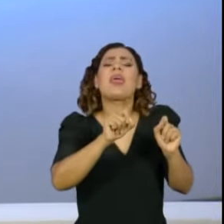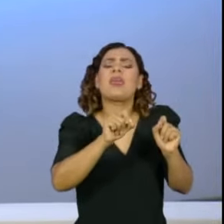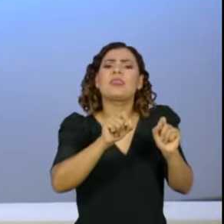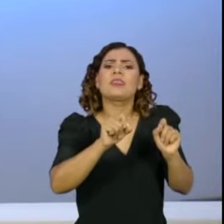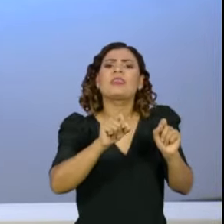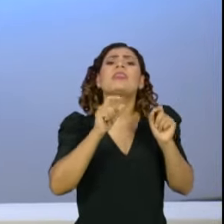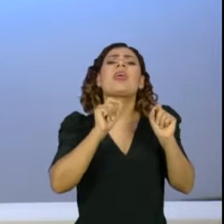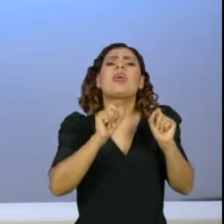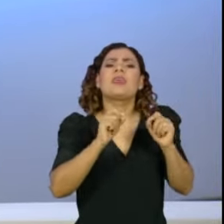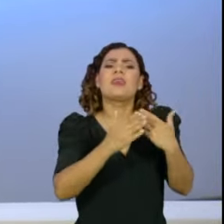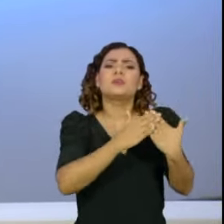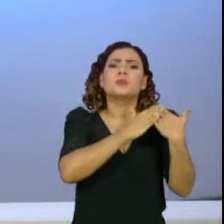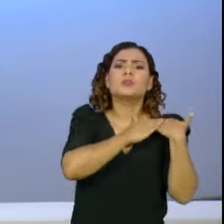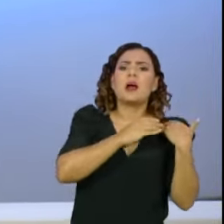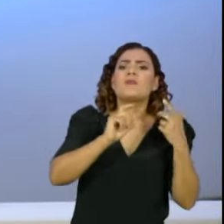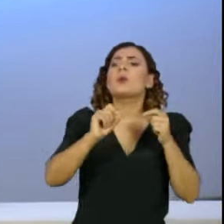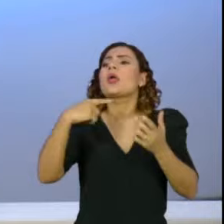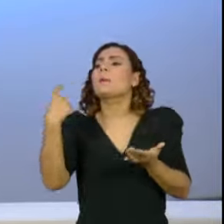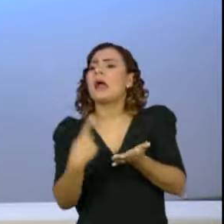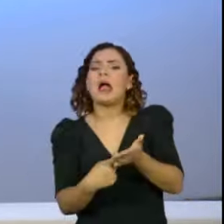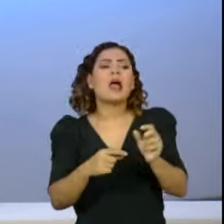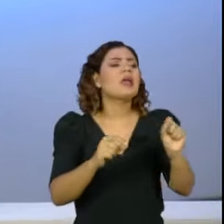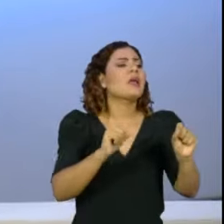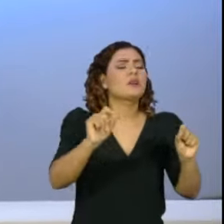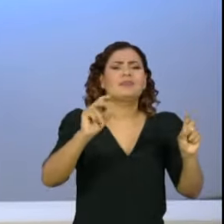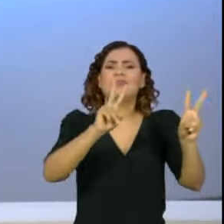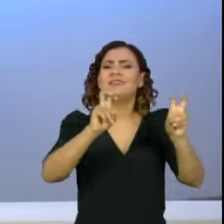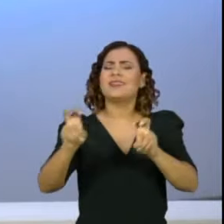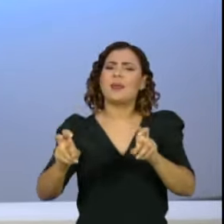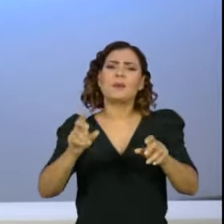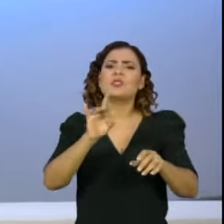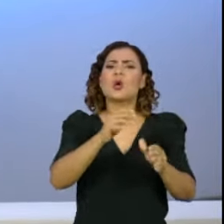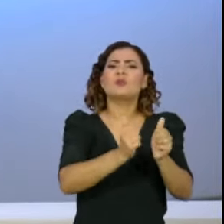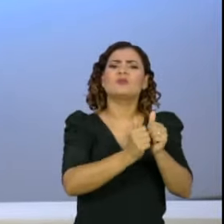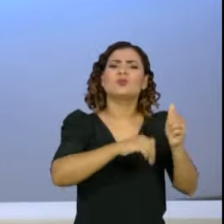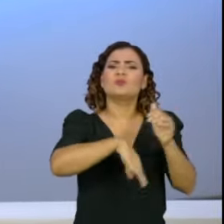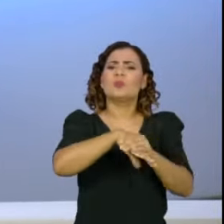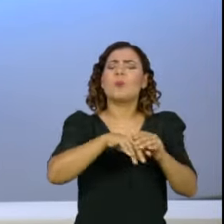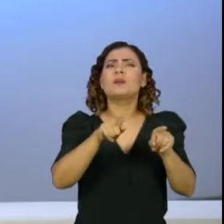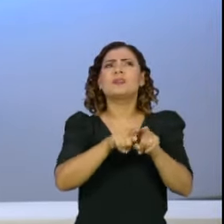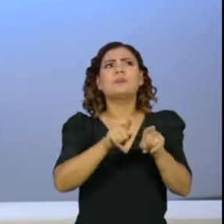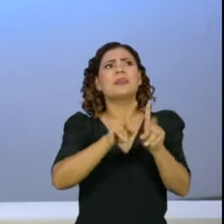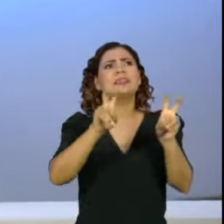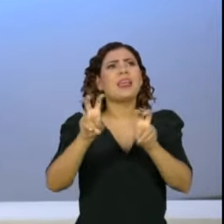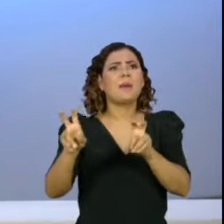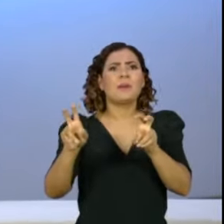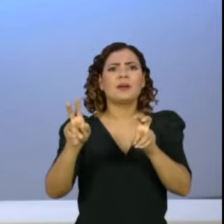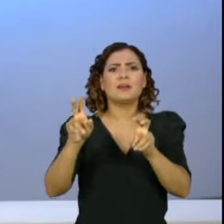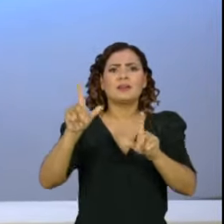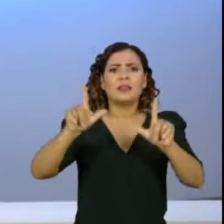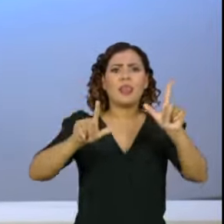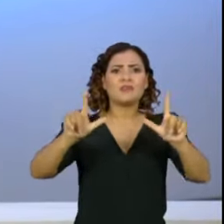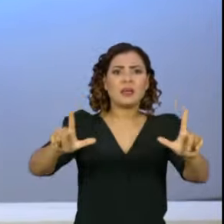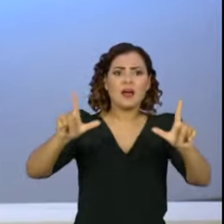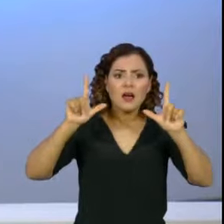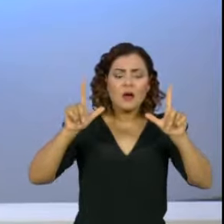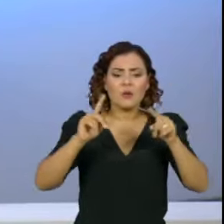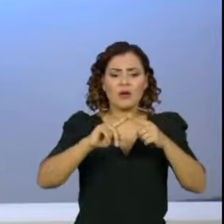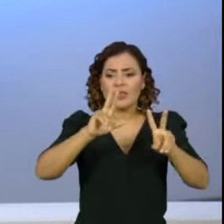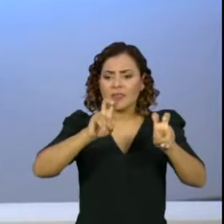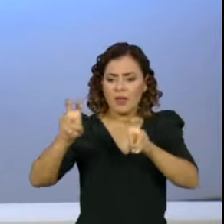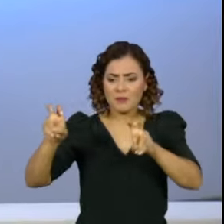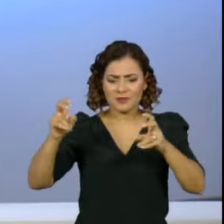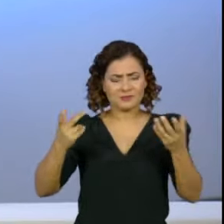marcar quem numa Copa, algumas questões que não são só apenas de futebol, mas uma CPI midiática? Ou quando ele deixa,